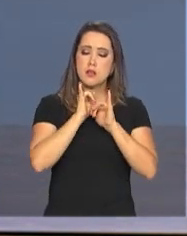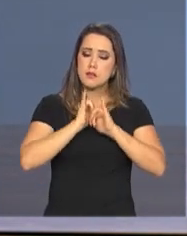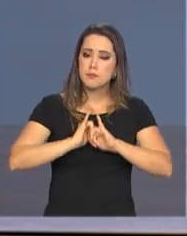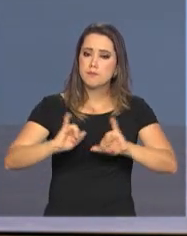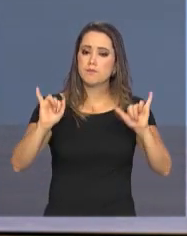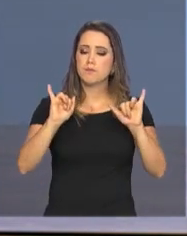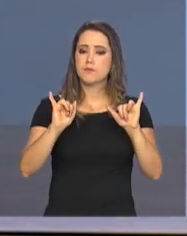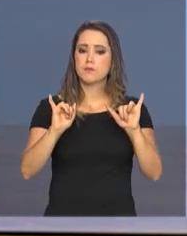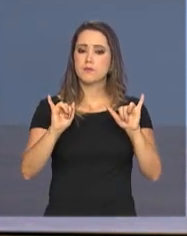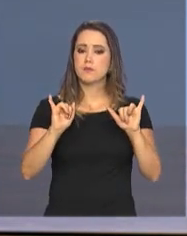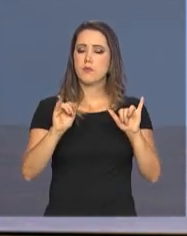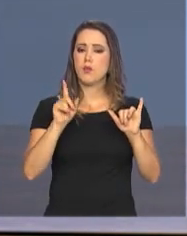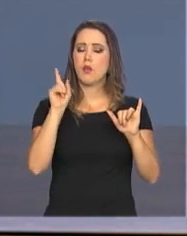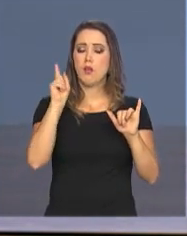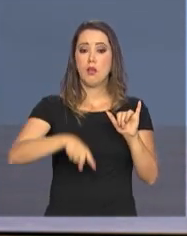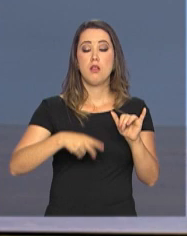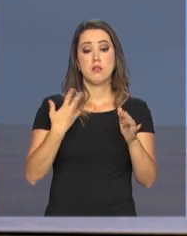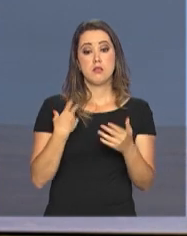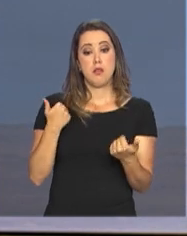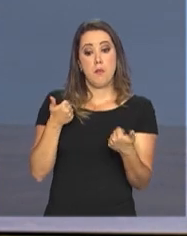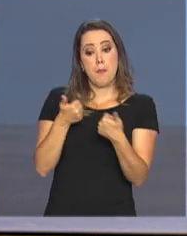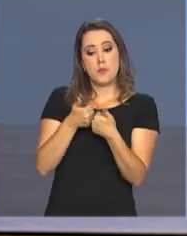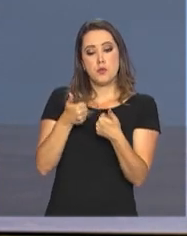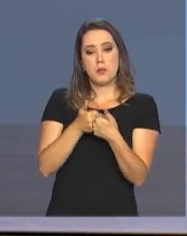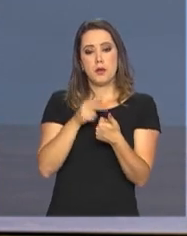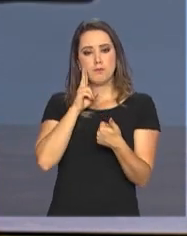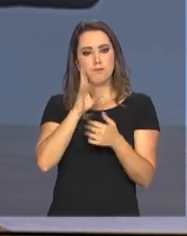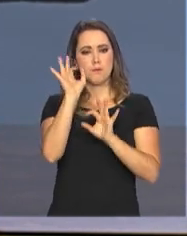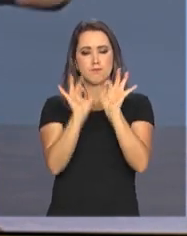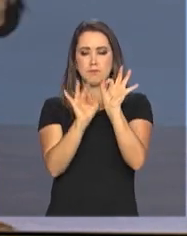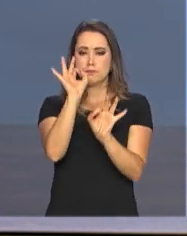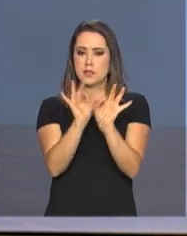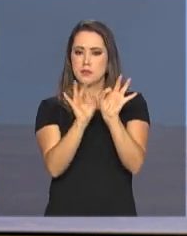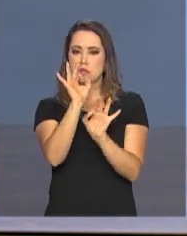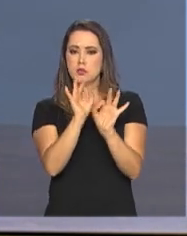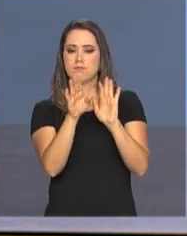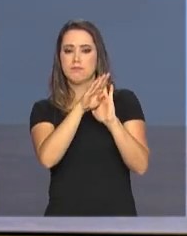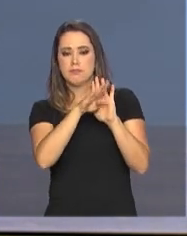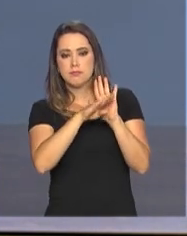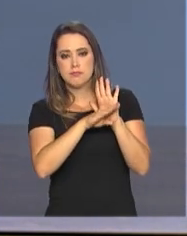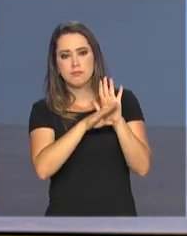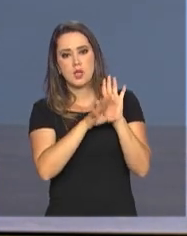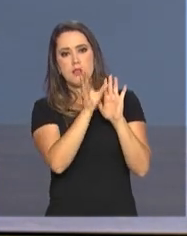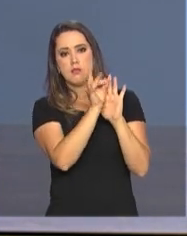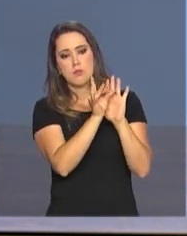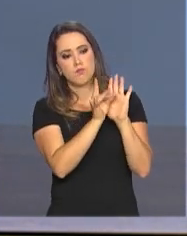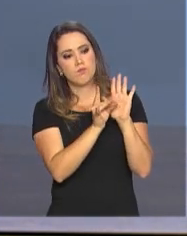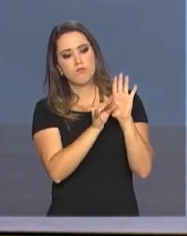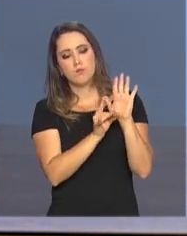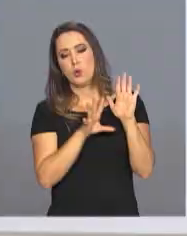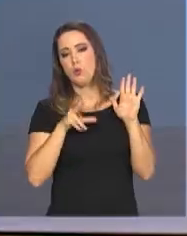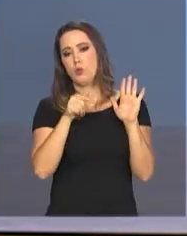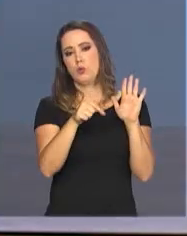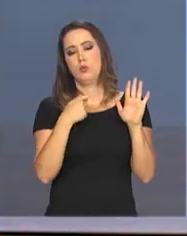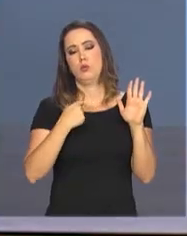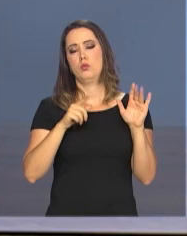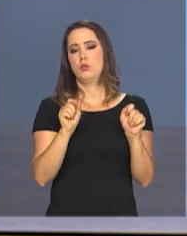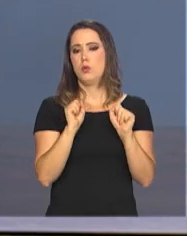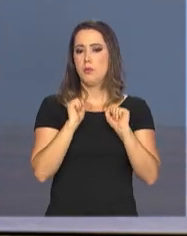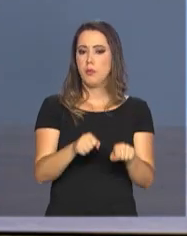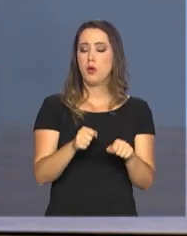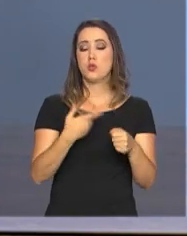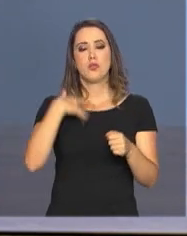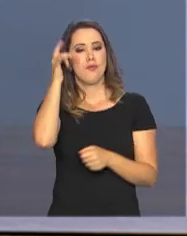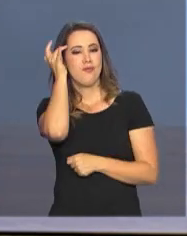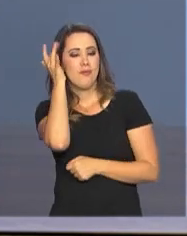seja acompanhada de um plano de ação, que lista atividades nessas áreas de facilitação